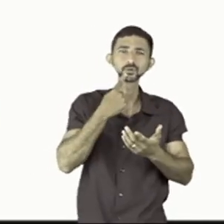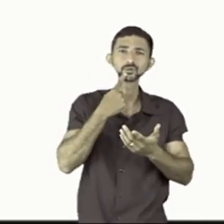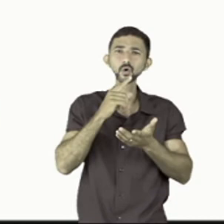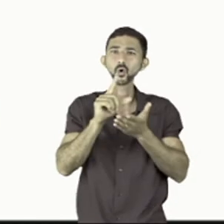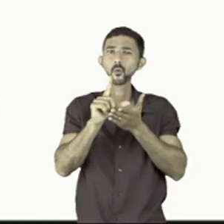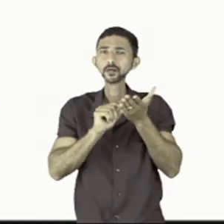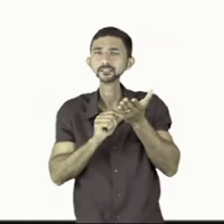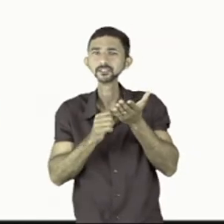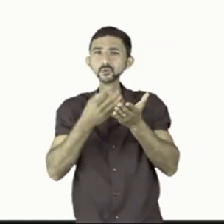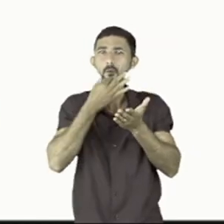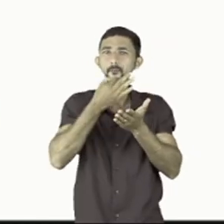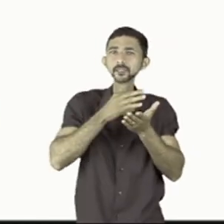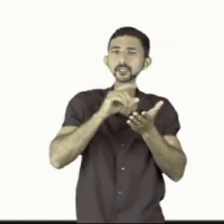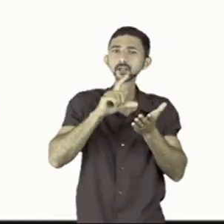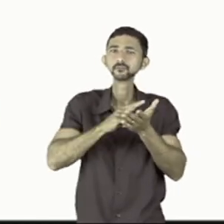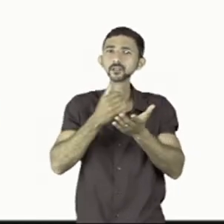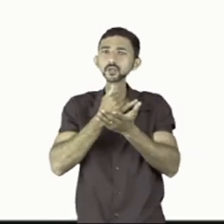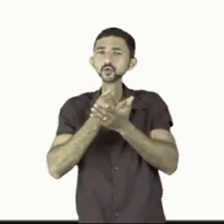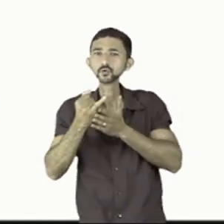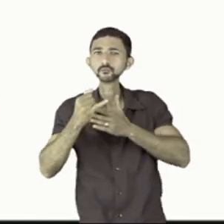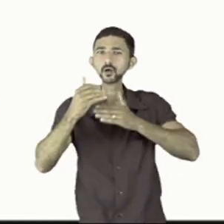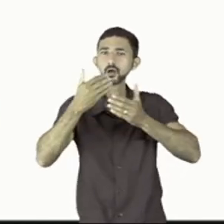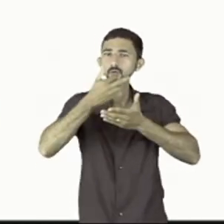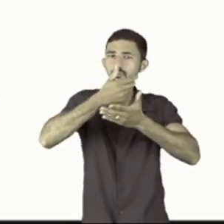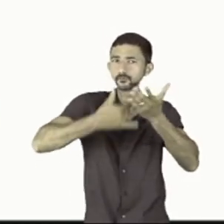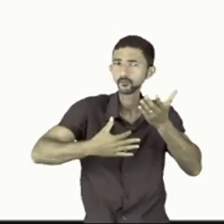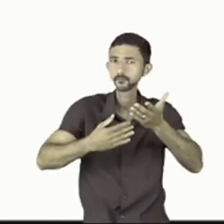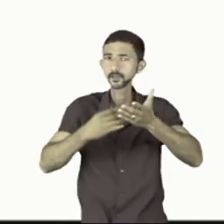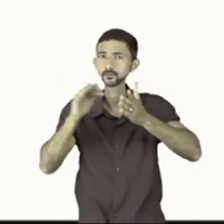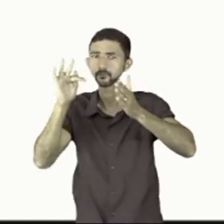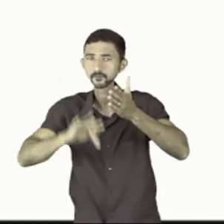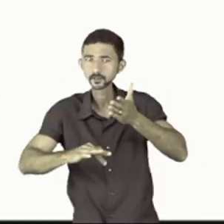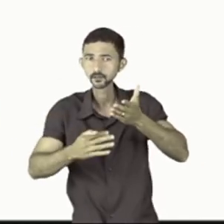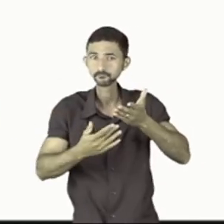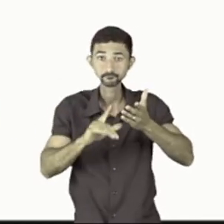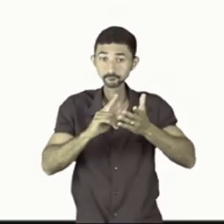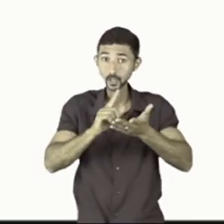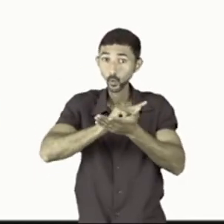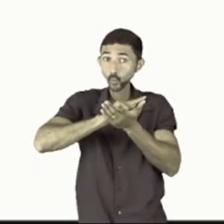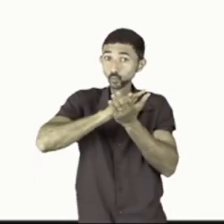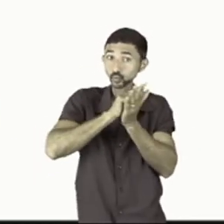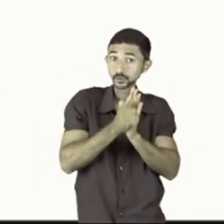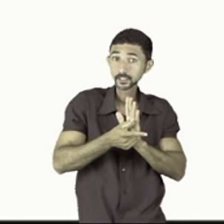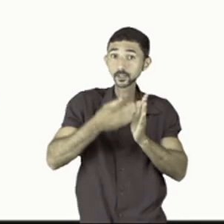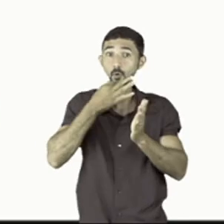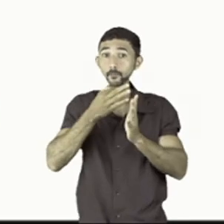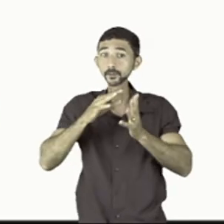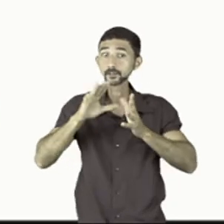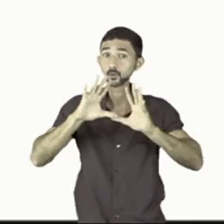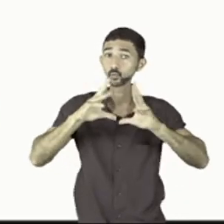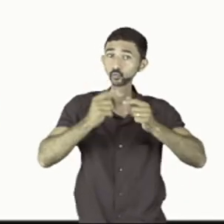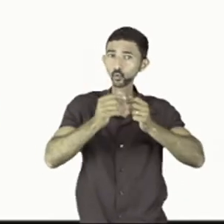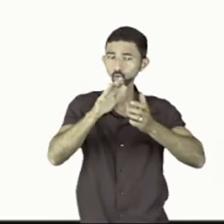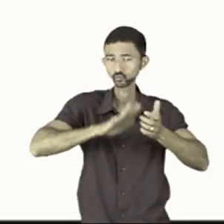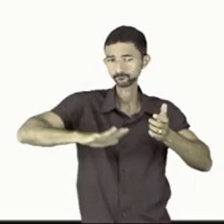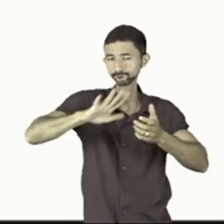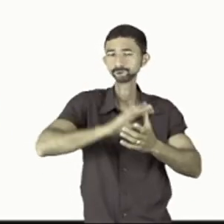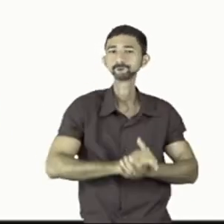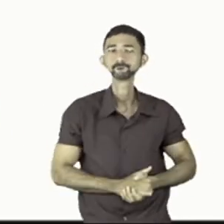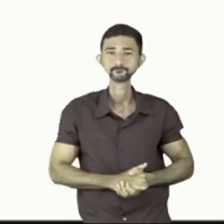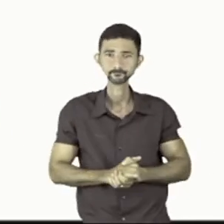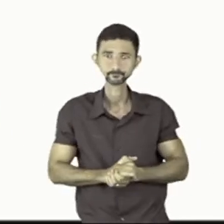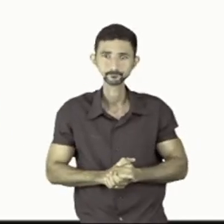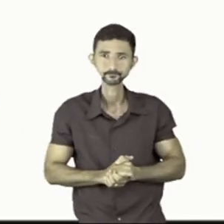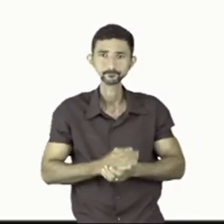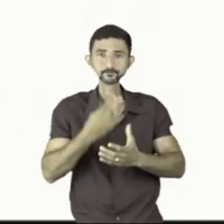o artigo de opinião que tem introdução desenvolvimento conclusão não os gêneros opinativos de uma maneira geral ou seja